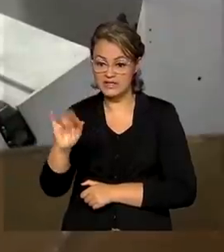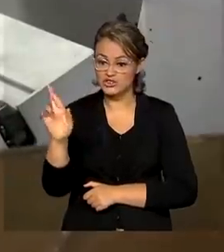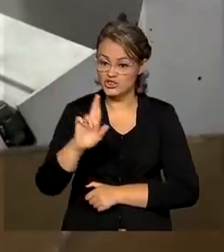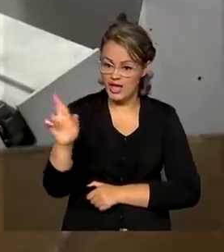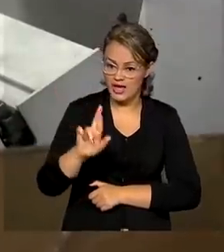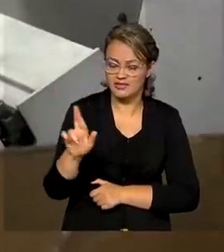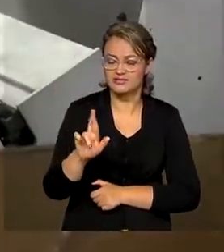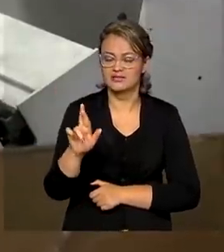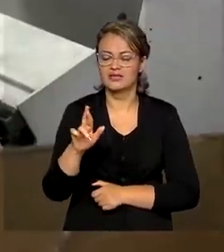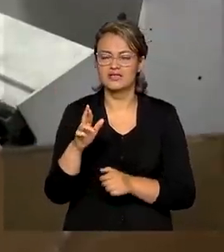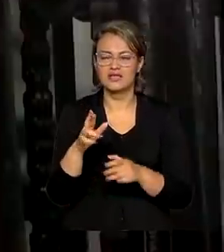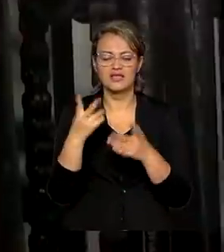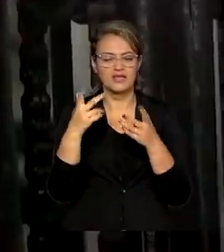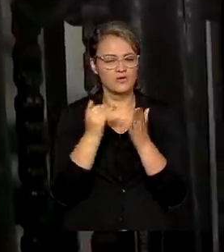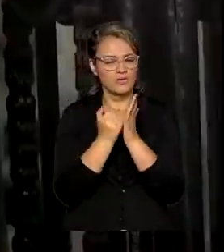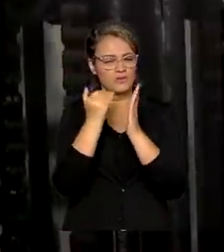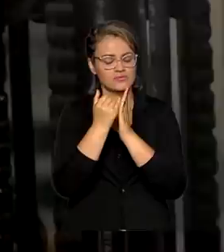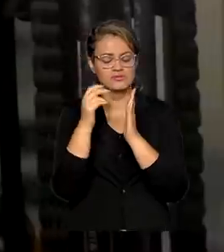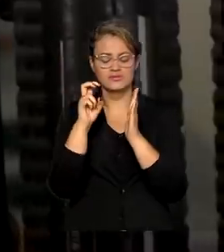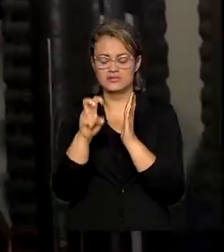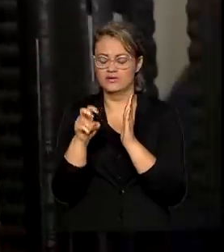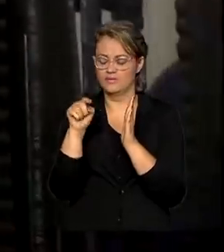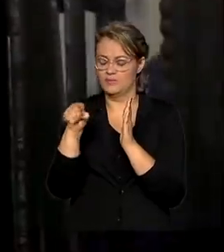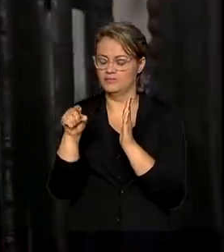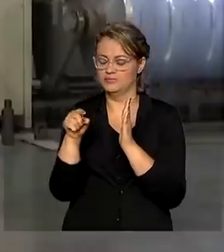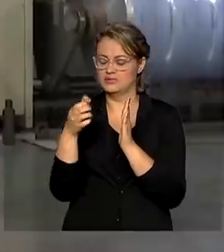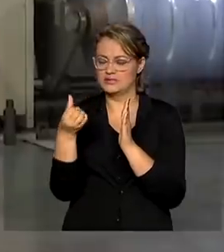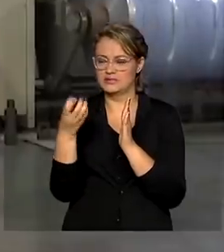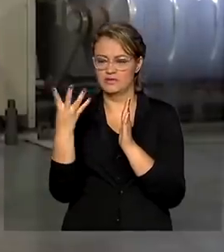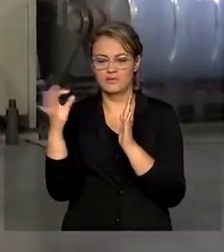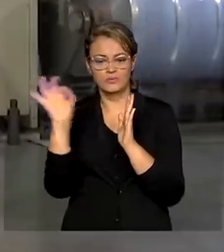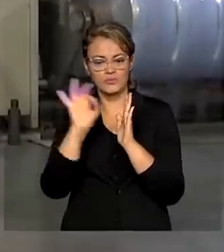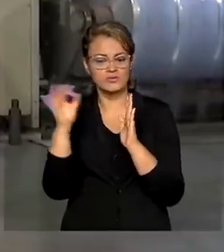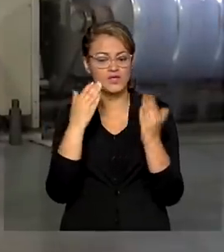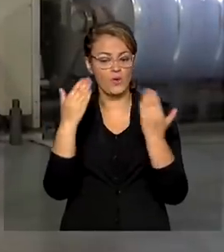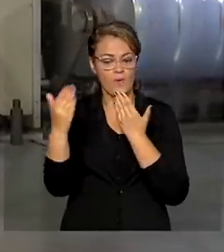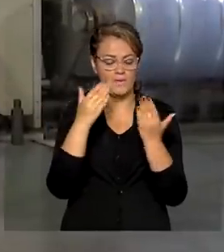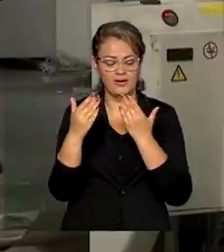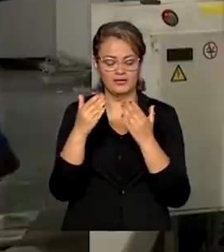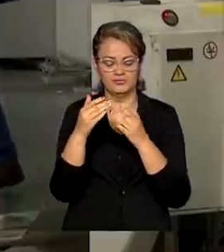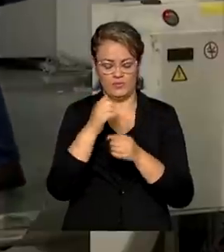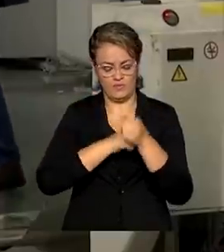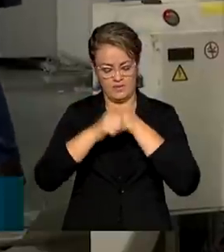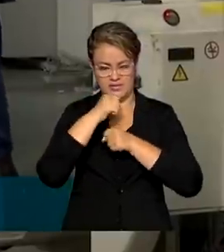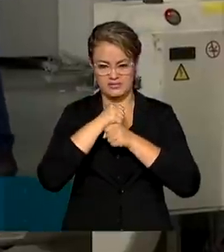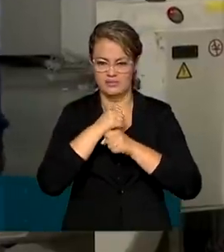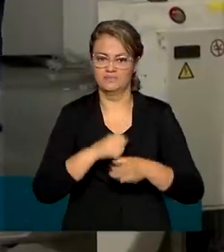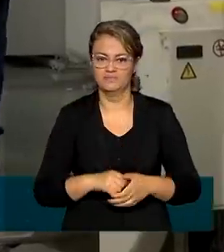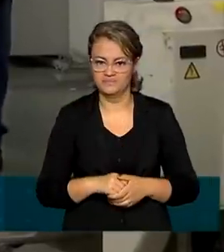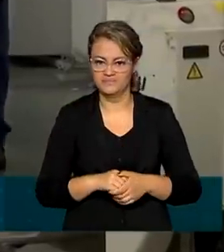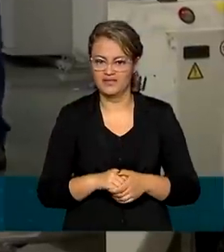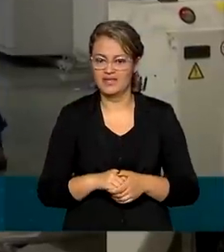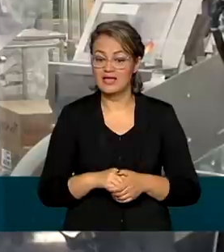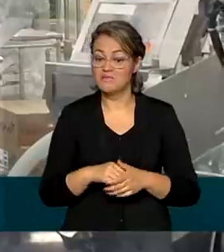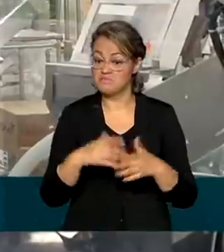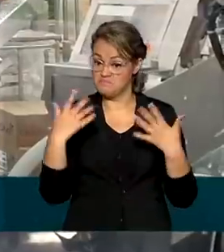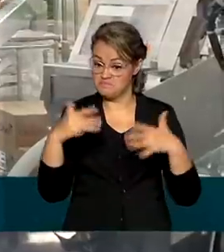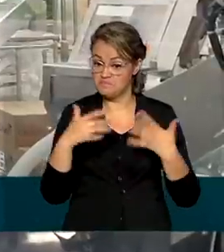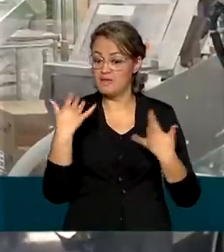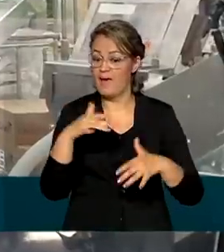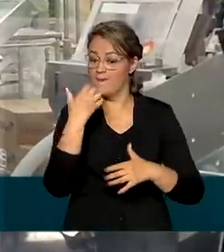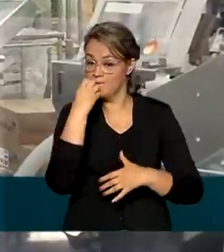um acréscimo de 5,64% em relação a 2020. São os melhores